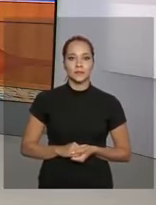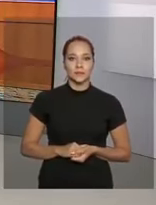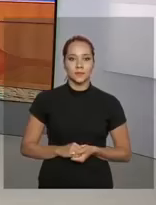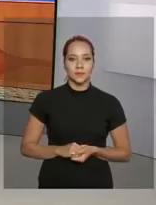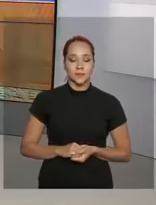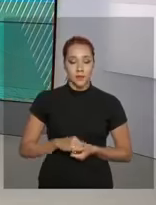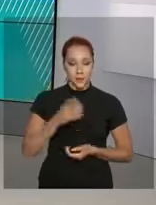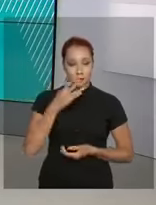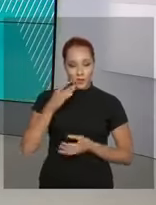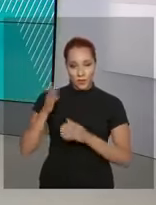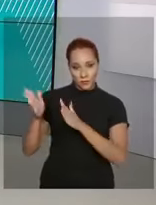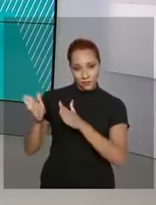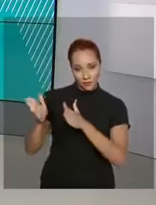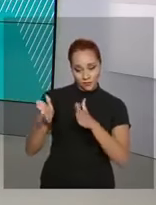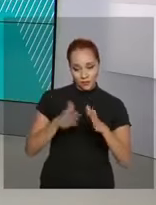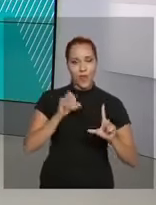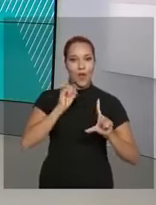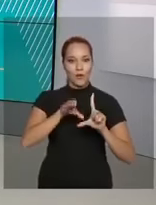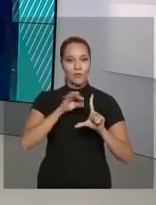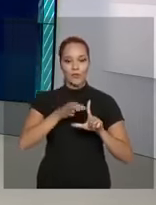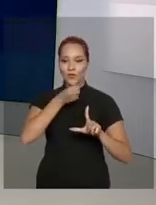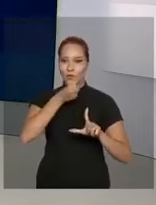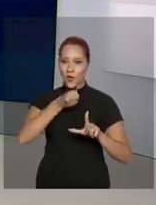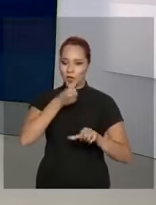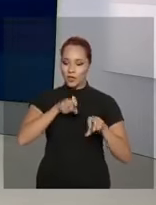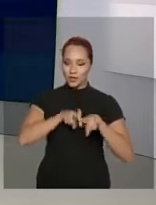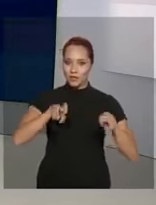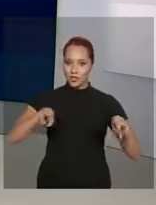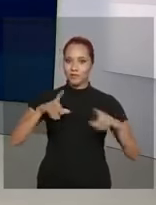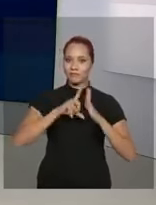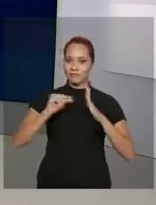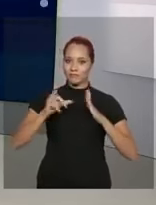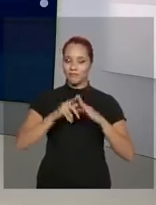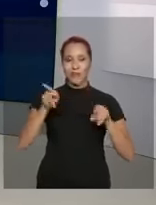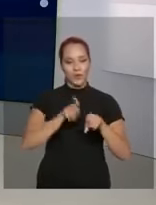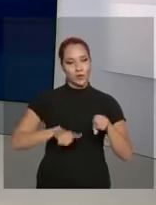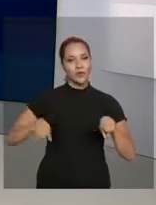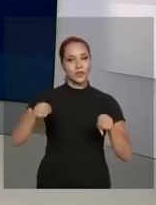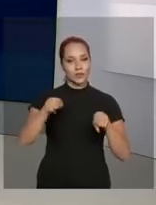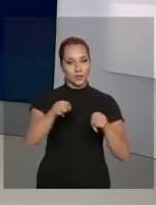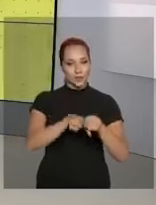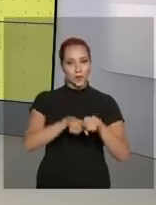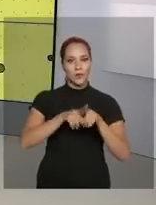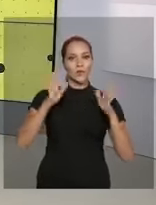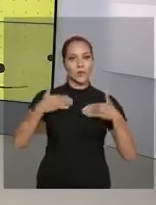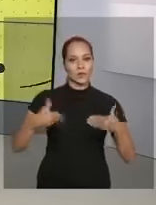Você acompanhou ao vivo o Coletiva no Palácio do Planalto com atualizações do Ministério da Saúde.